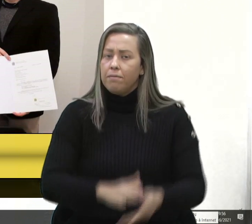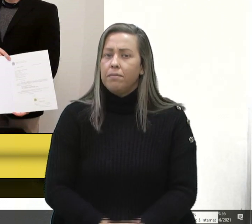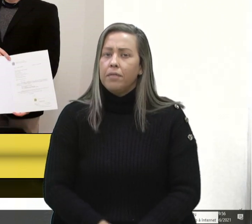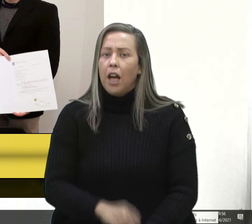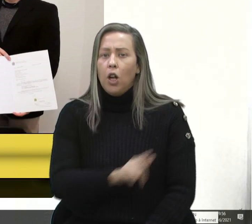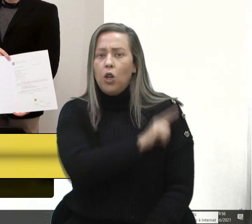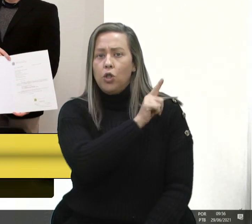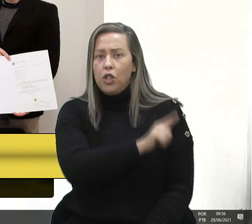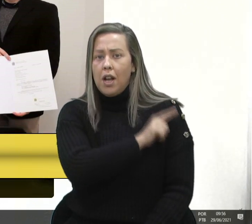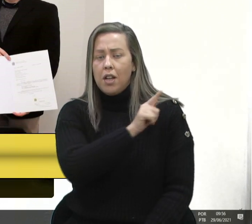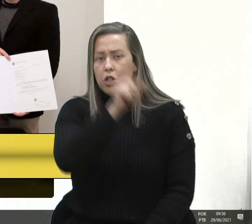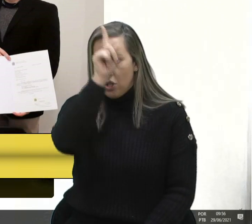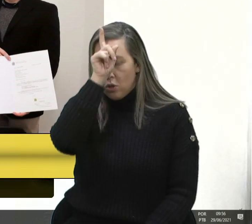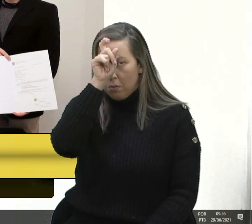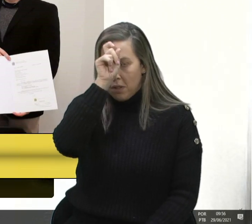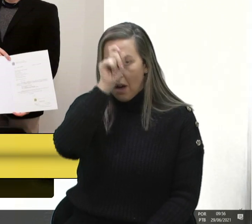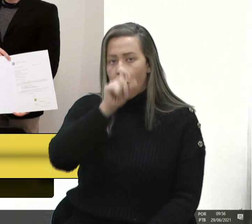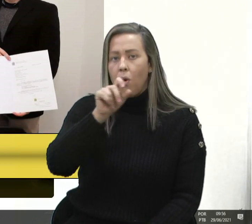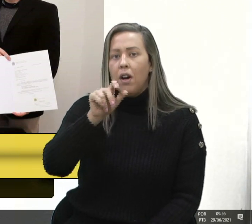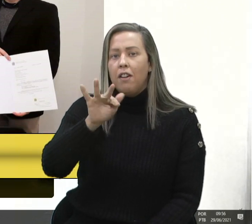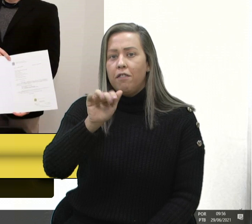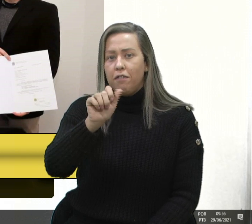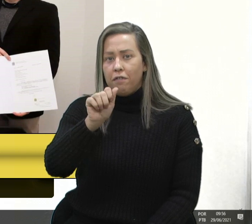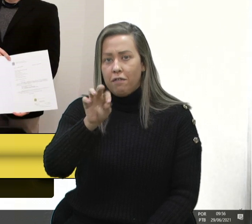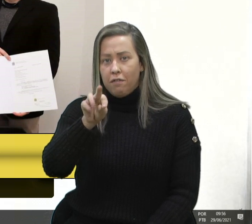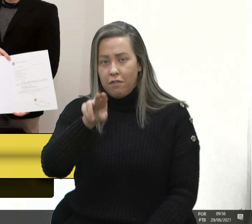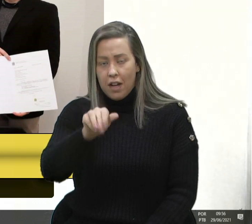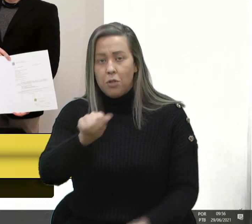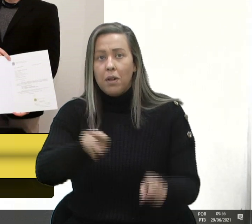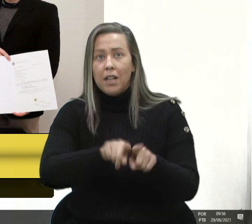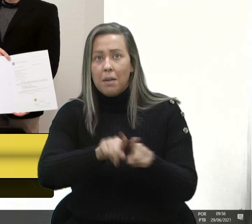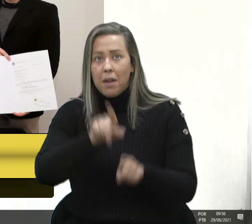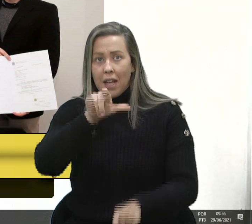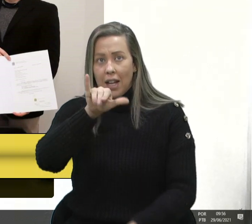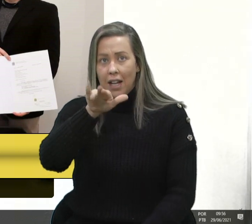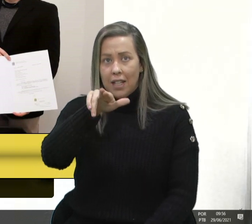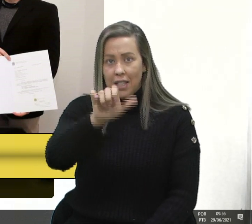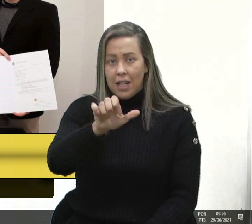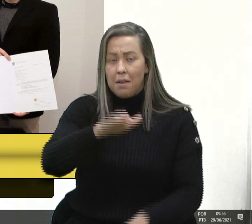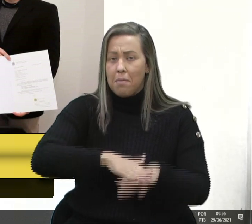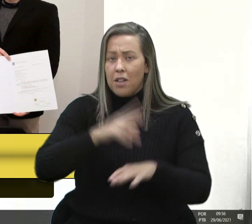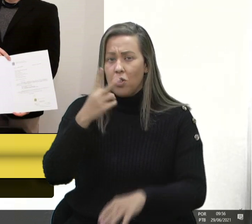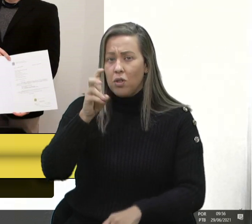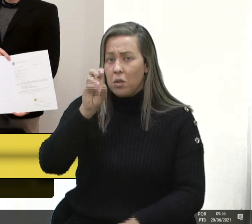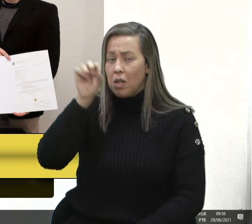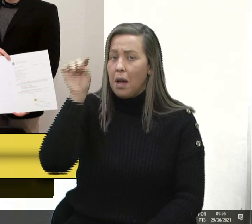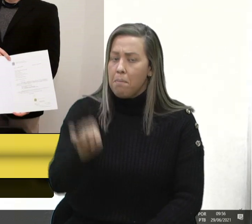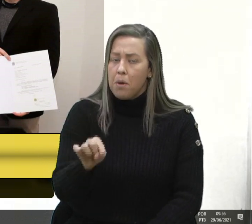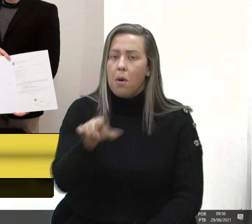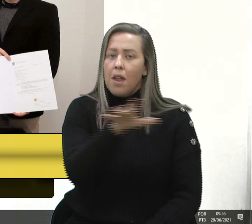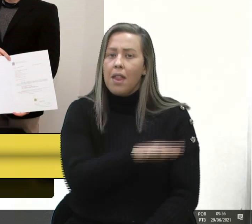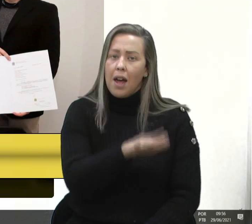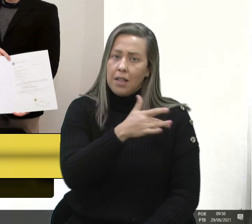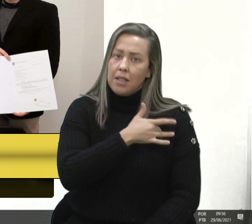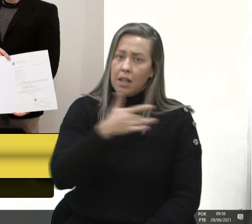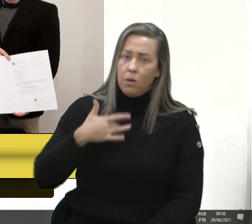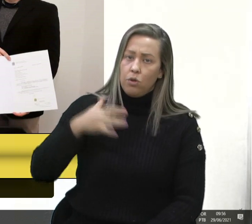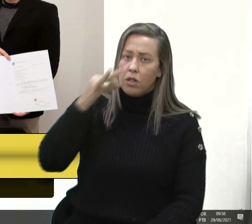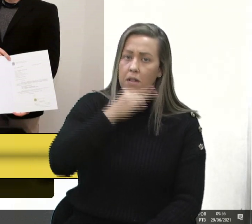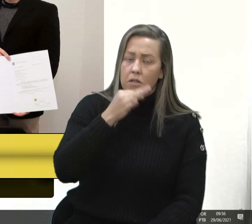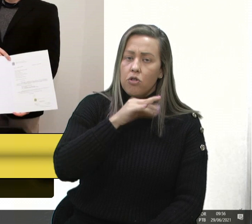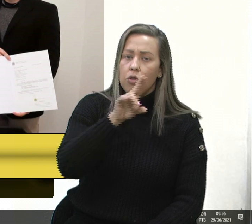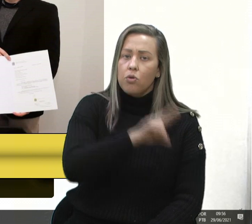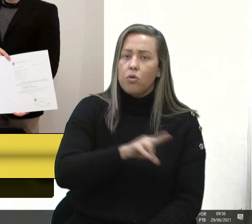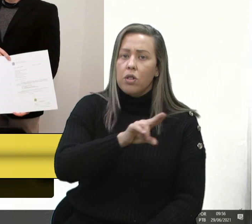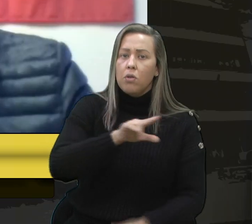gerente do Hospital Virvi Ramos, Geraldo, e a deputada Lisiane Baier. Então, mais R$ 250 mil para a saúde de Caxias do Sul, através do